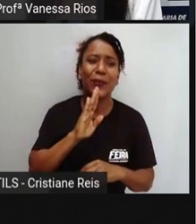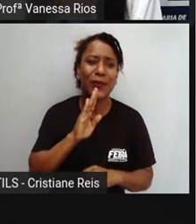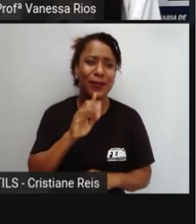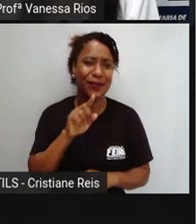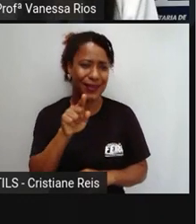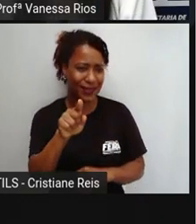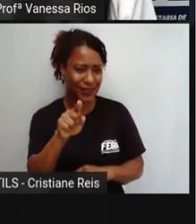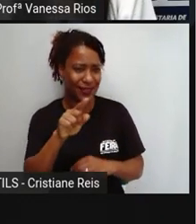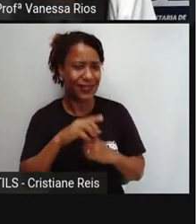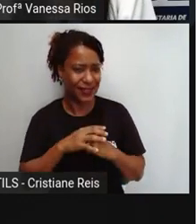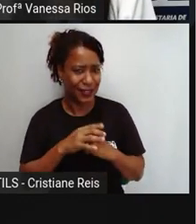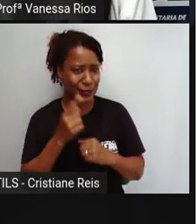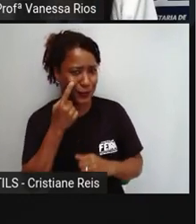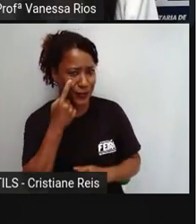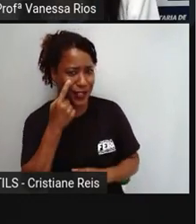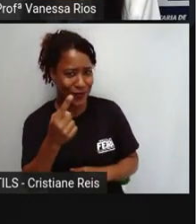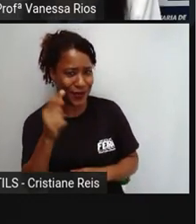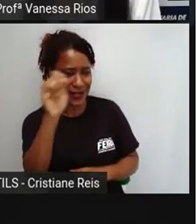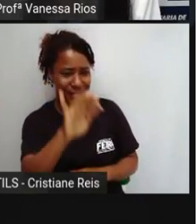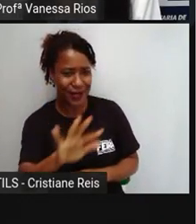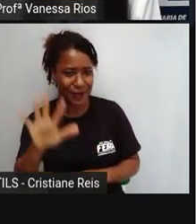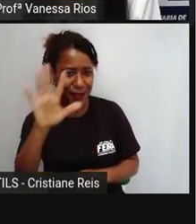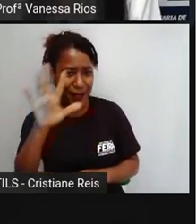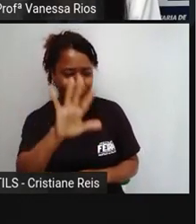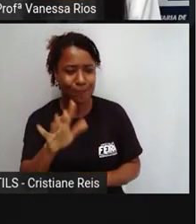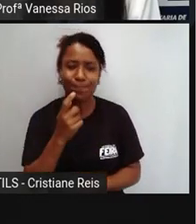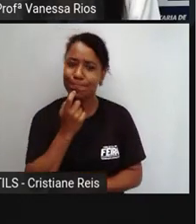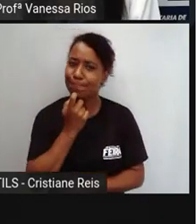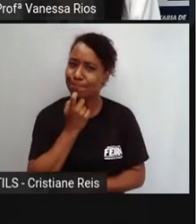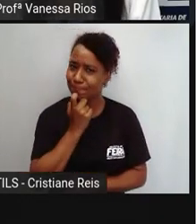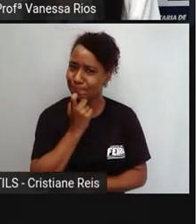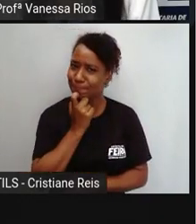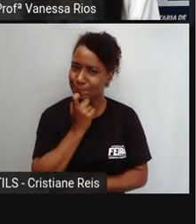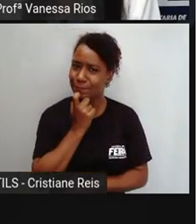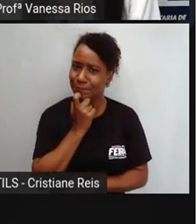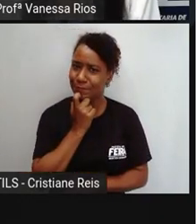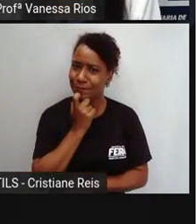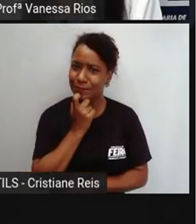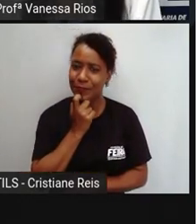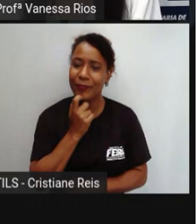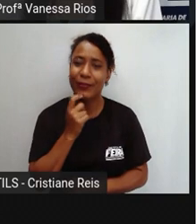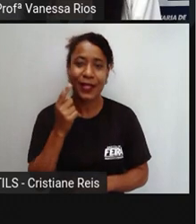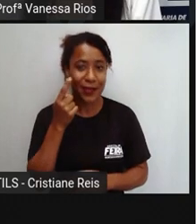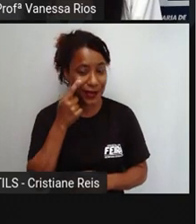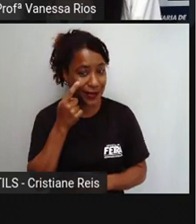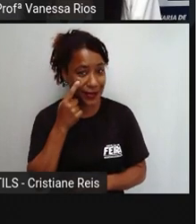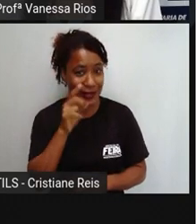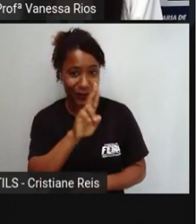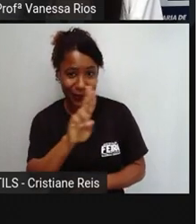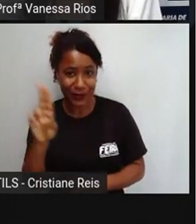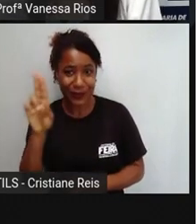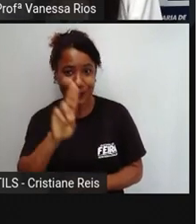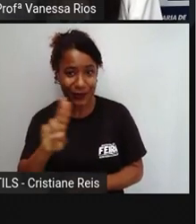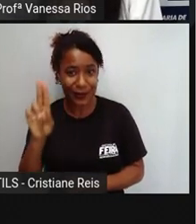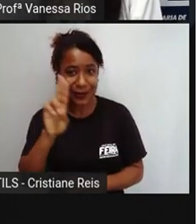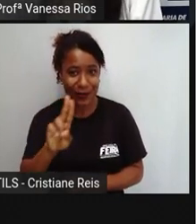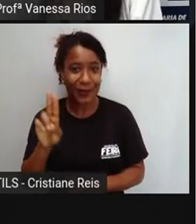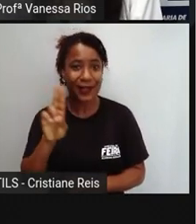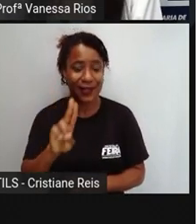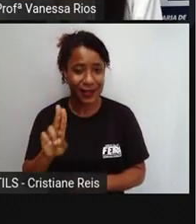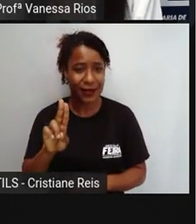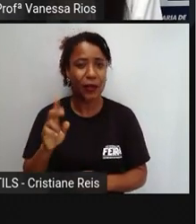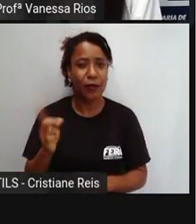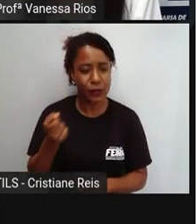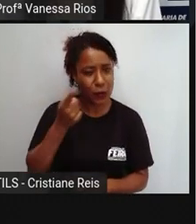momento, em alguma situação? Olhem só, sabem aí o que se trata? Aí é para trás aí essa pergunta, né?